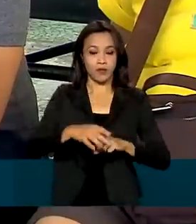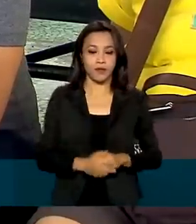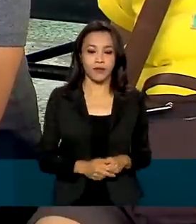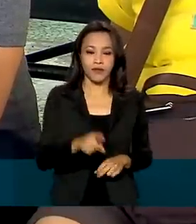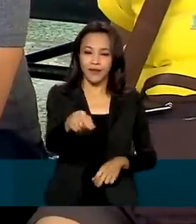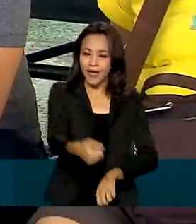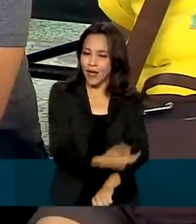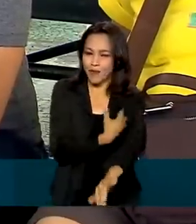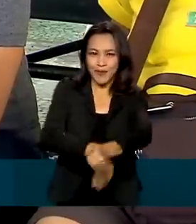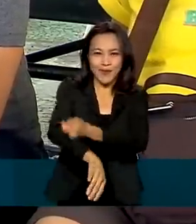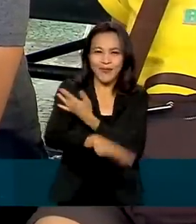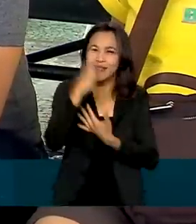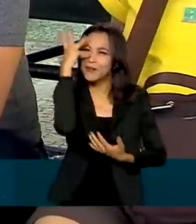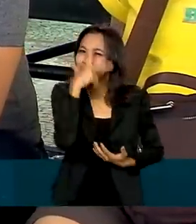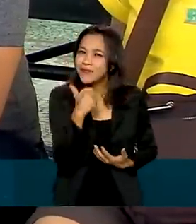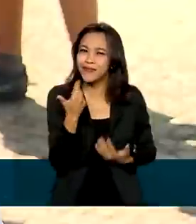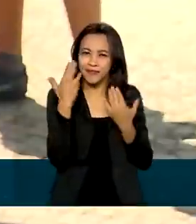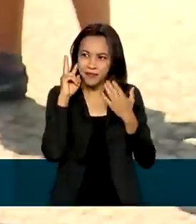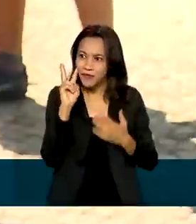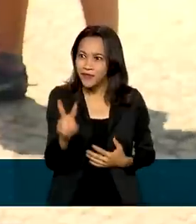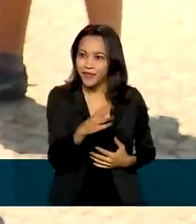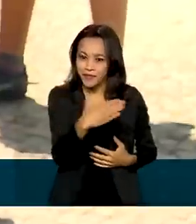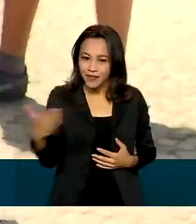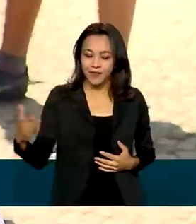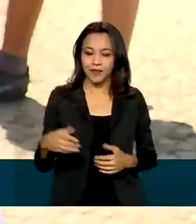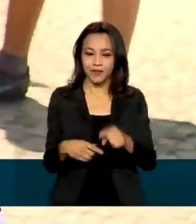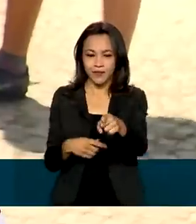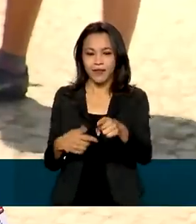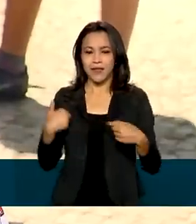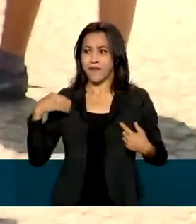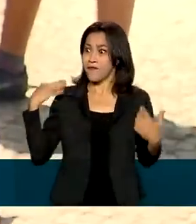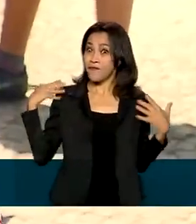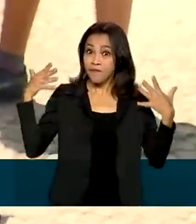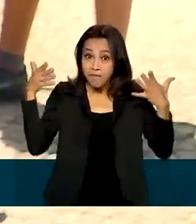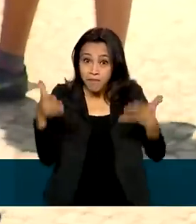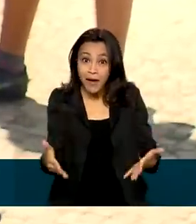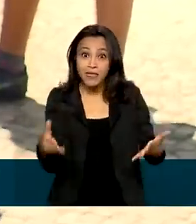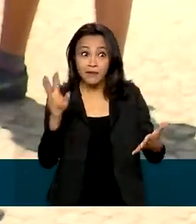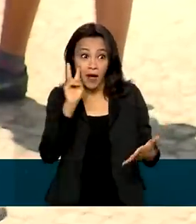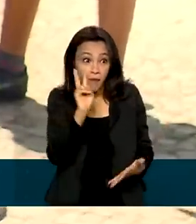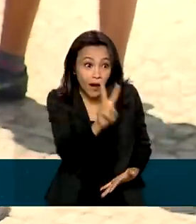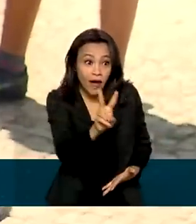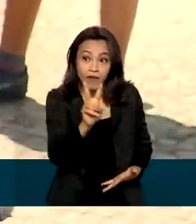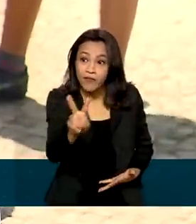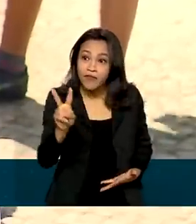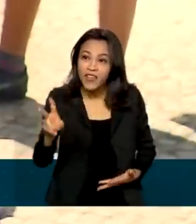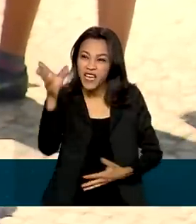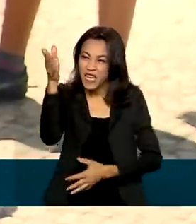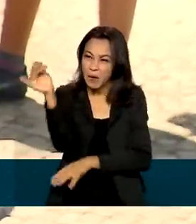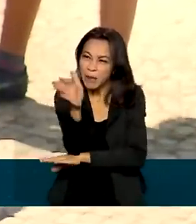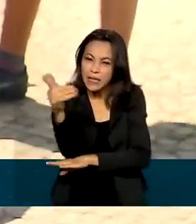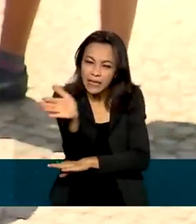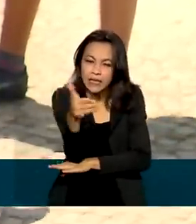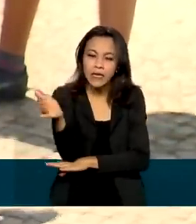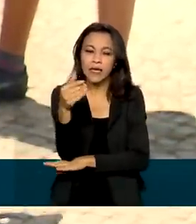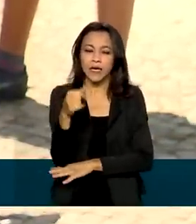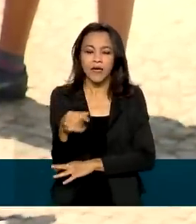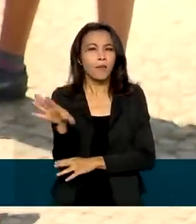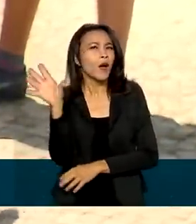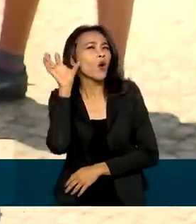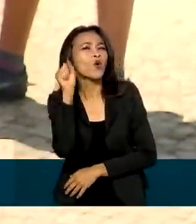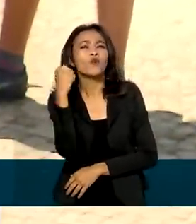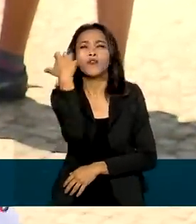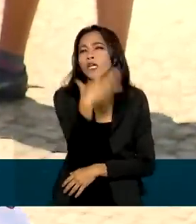fantástico, é muito bonito tudo isso. Para participar, para ver a taroca de bandeira, para ouvir as